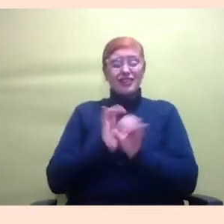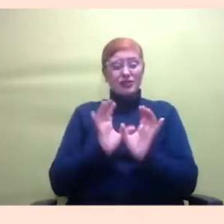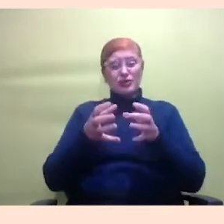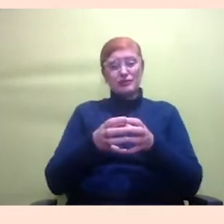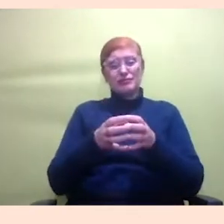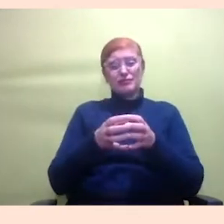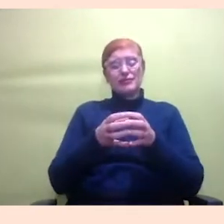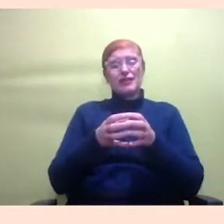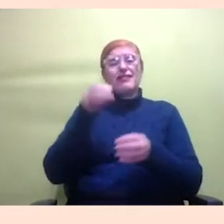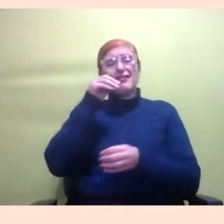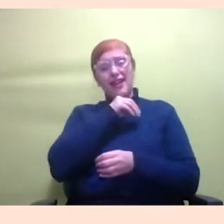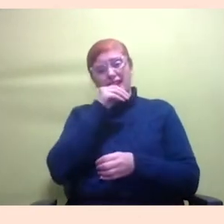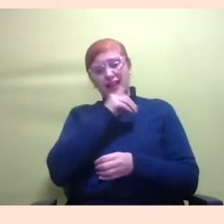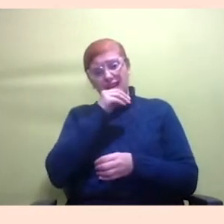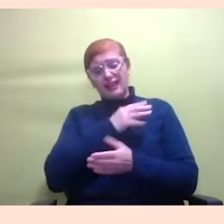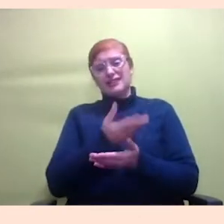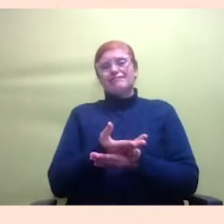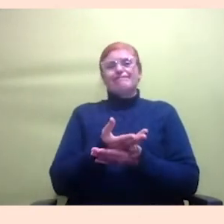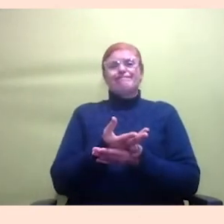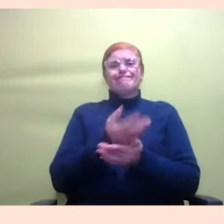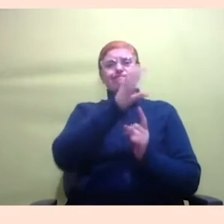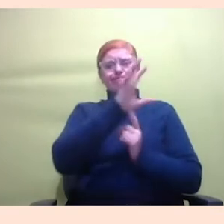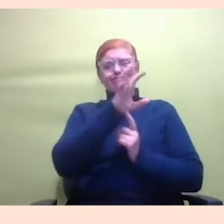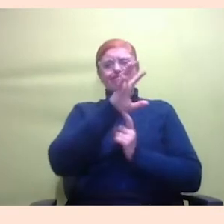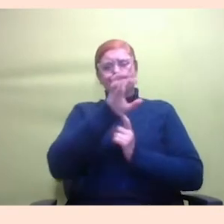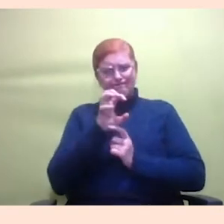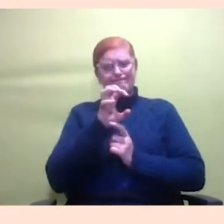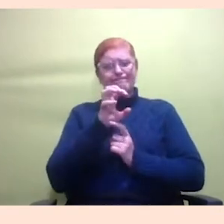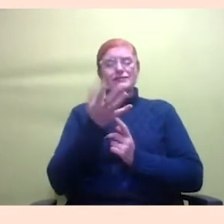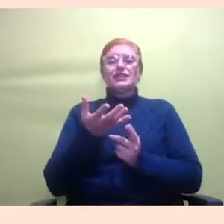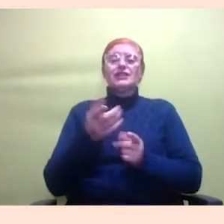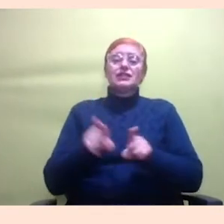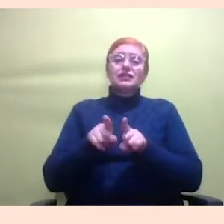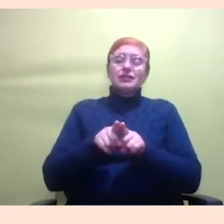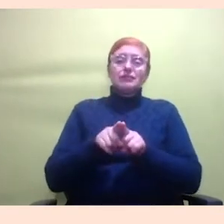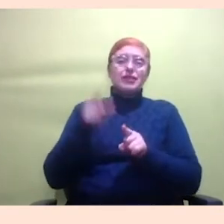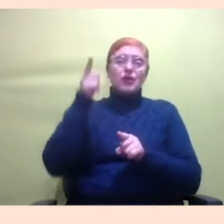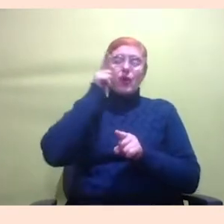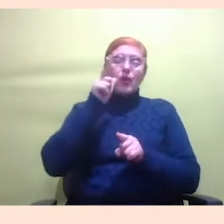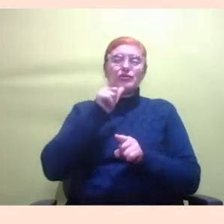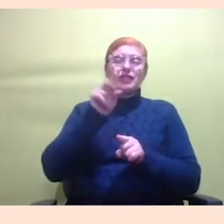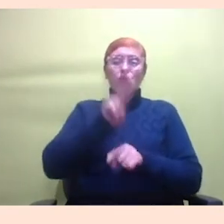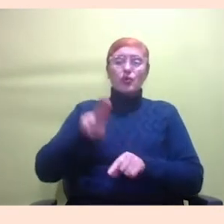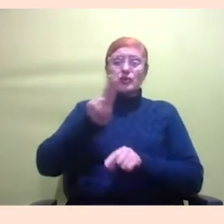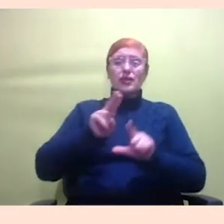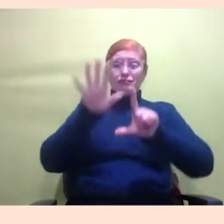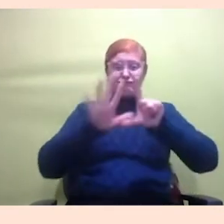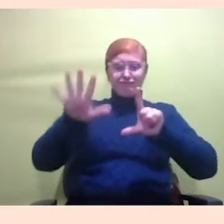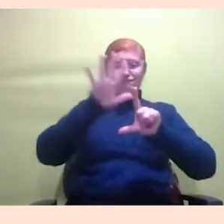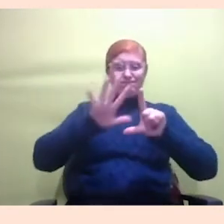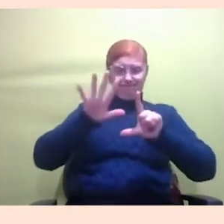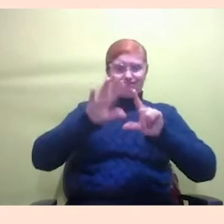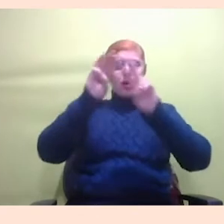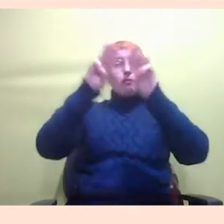e também elas não têm muito domínio do uso dessa ferramenta. Para a grande maioria, a internet